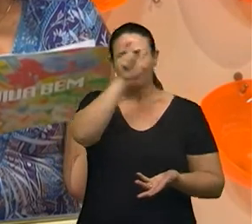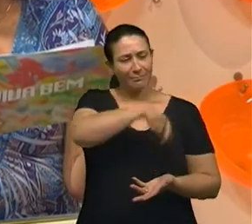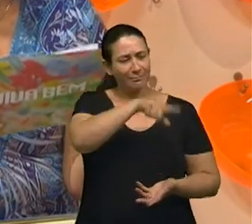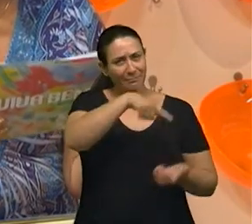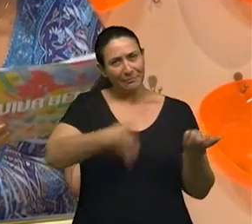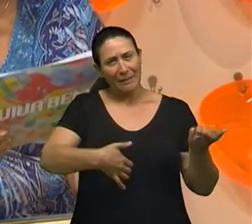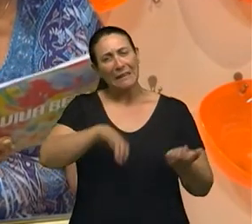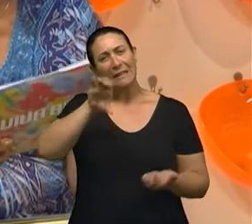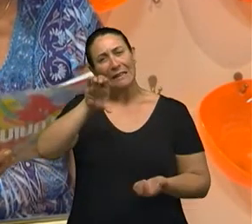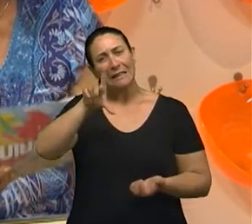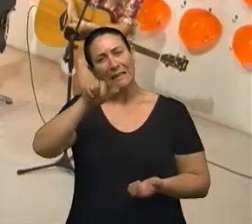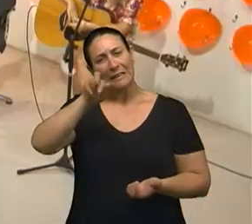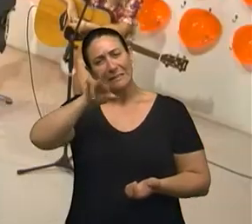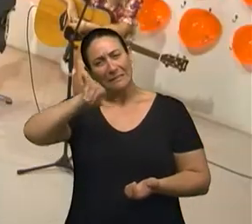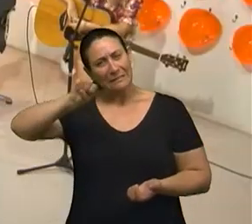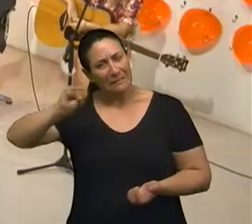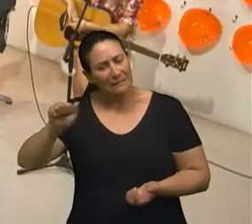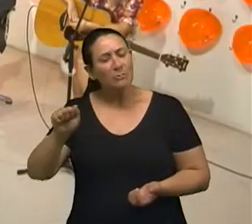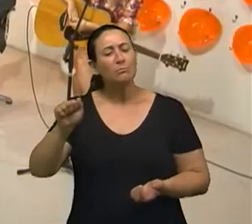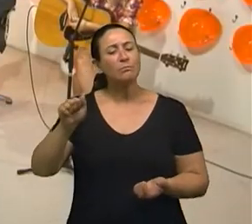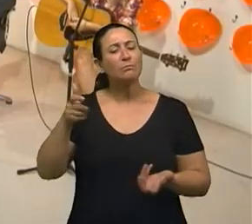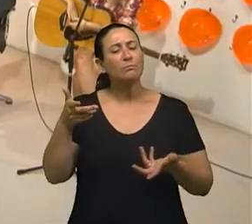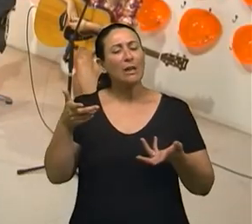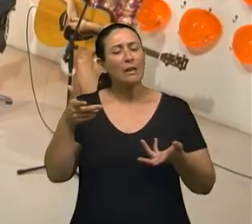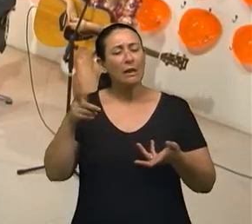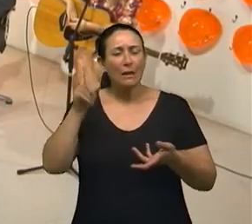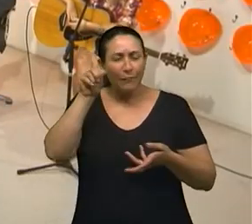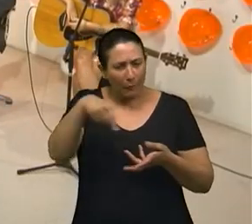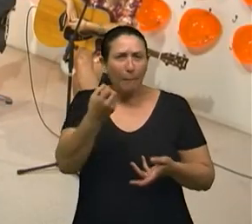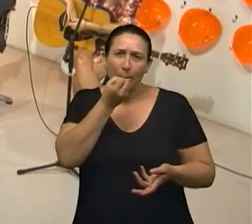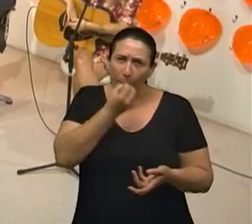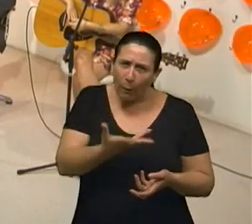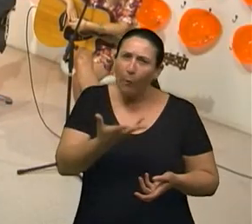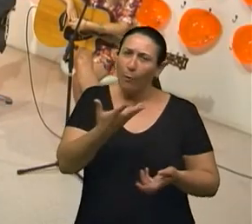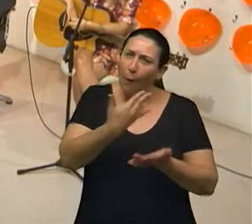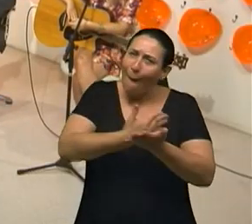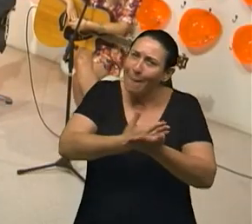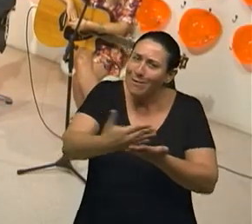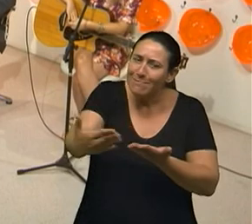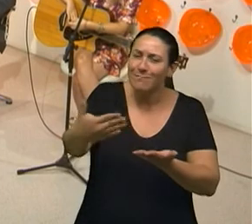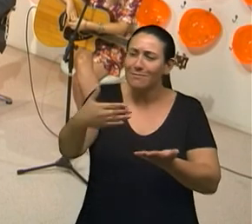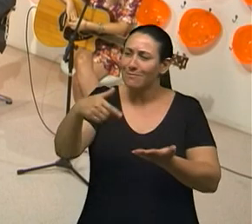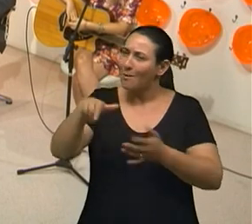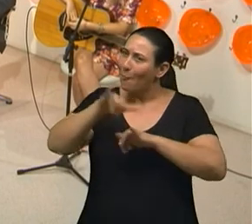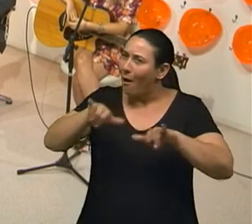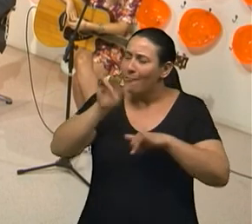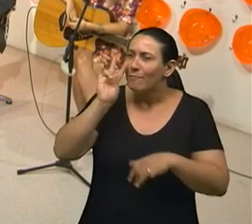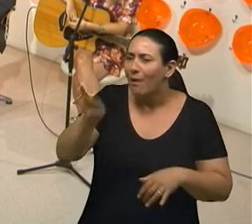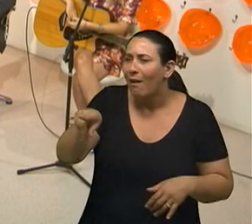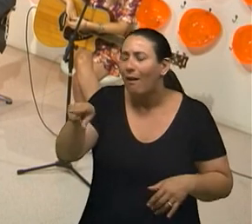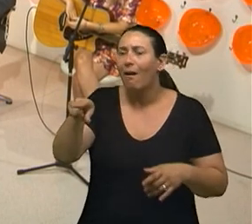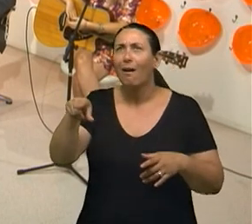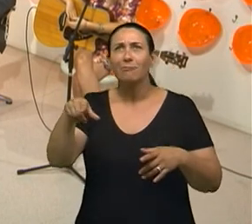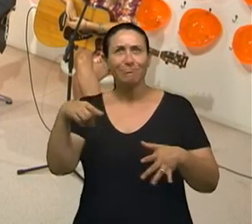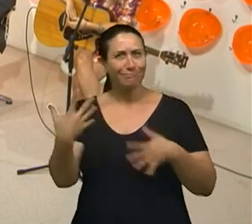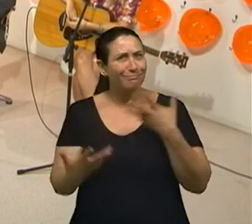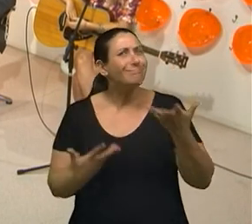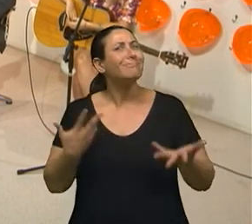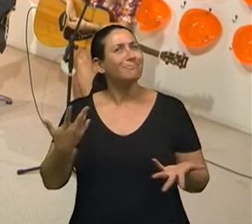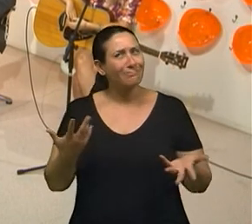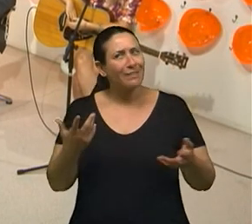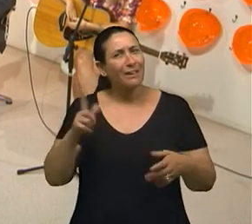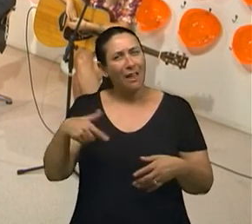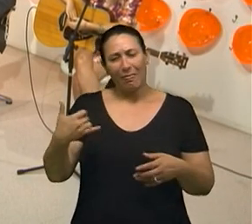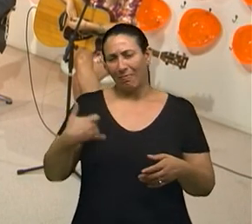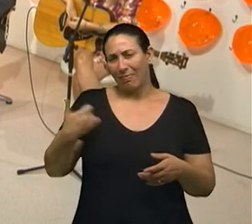quero te dizer o seguinte, foi muito bom começar esse programa ouvindo música. Agora, ouvi esses dois aí tocando para a gente, né?